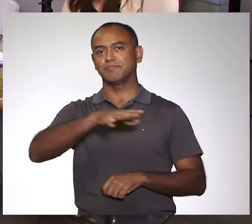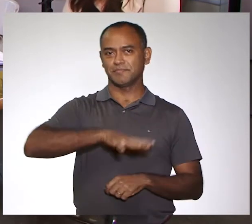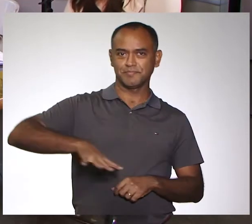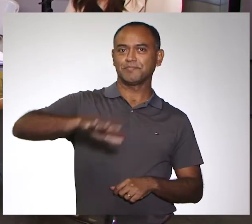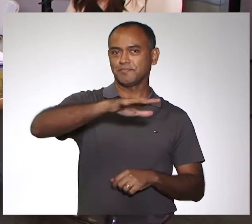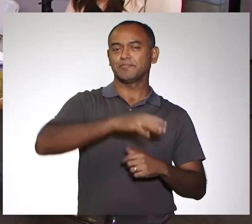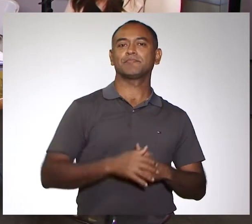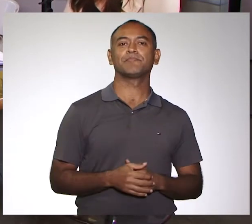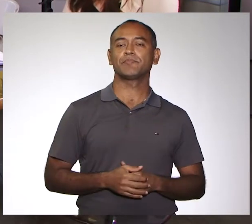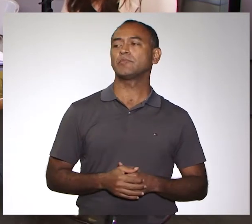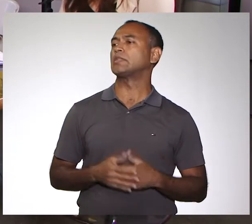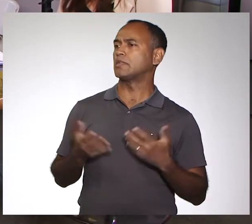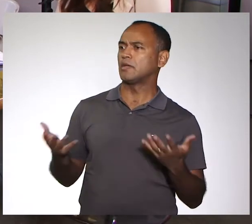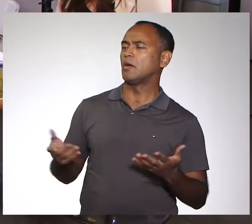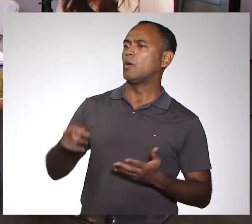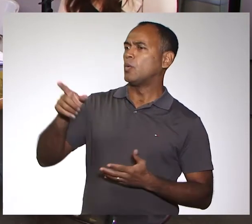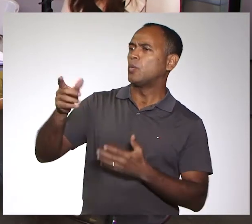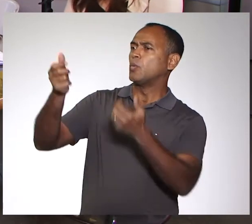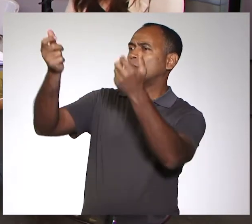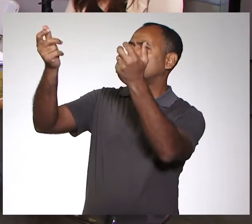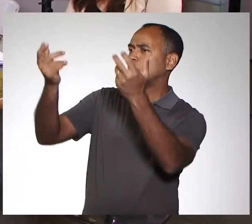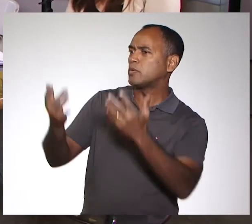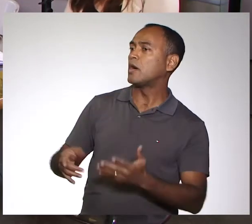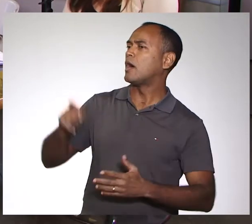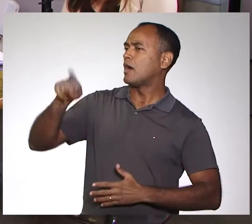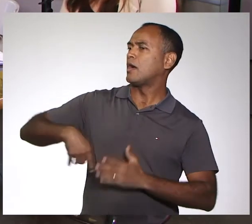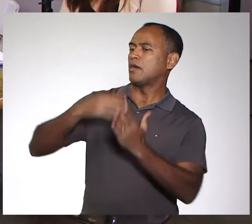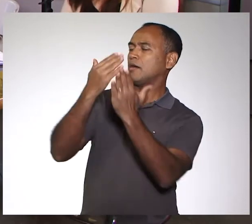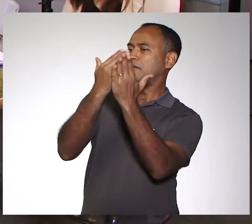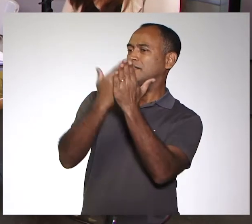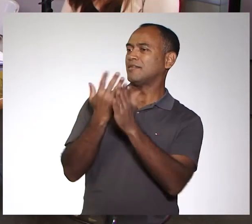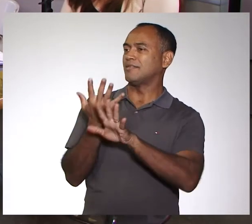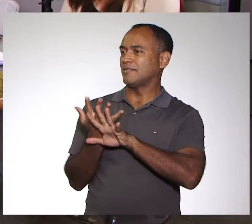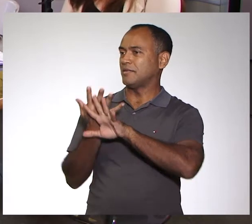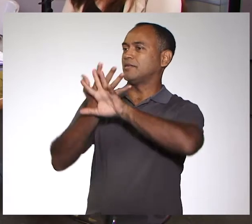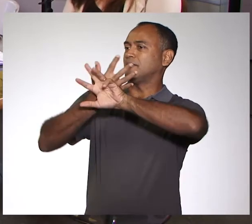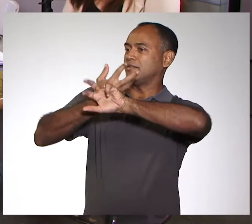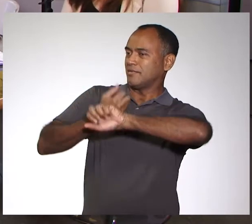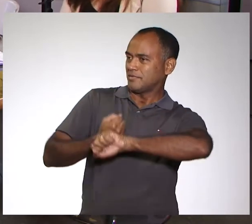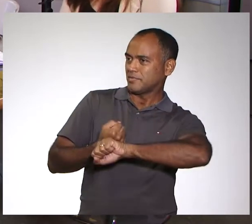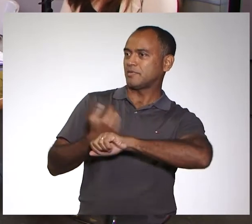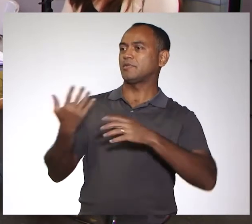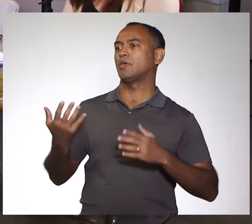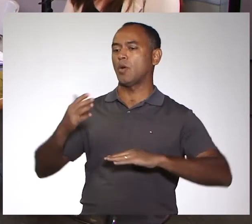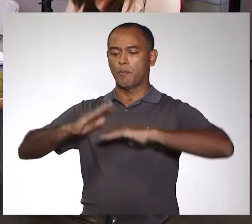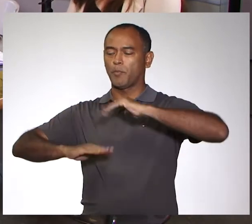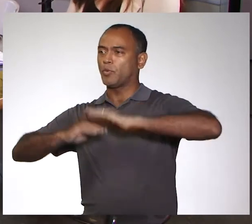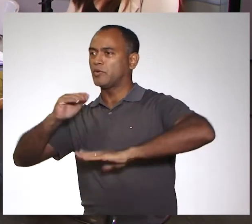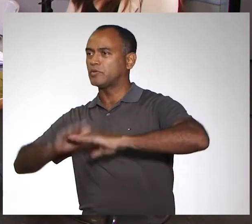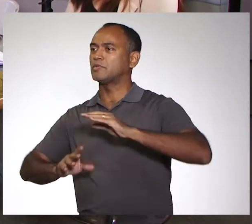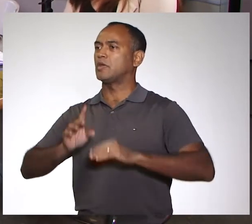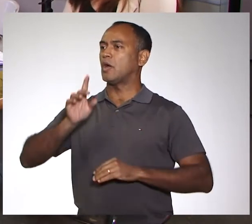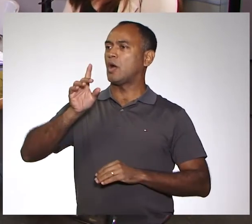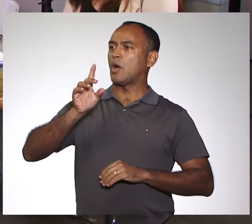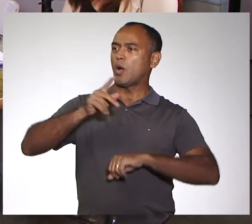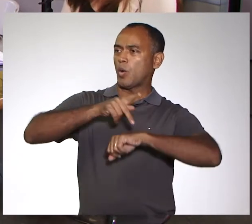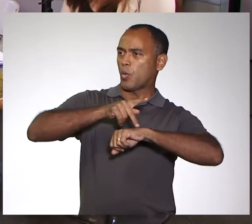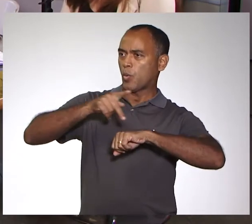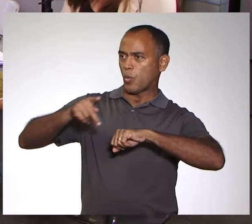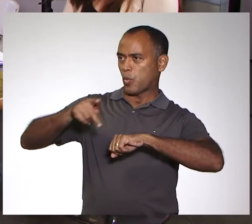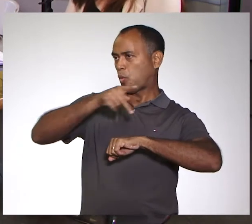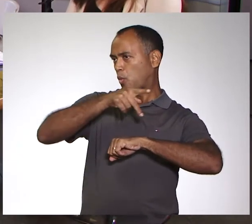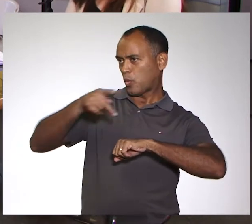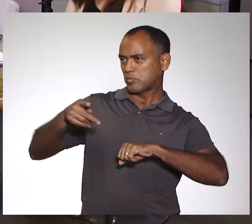intenções. Então, professor, como a senhora explicou, é um programa interdisciplinar. E também os profissionais, docentes que estão envolvidos no